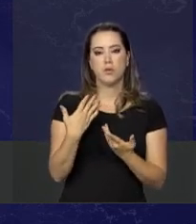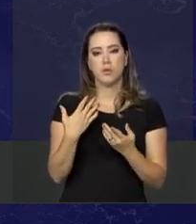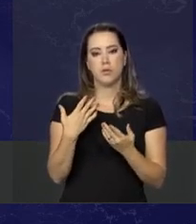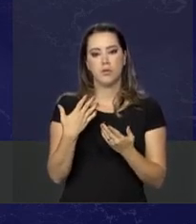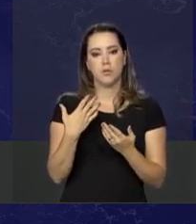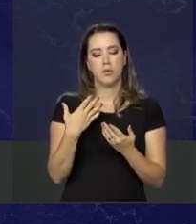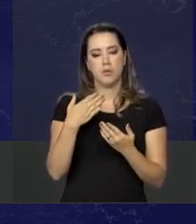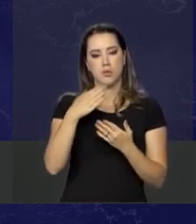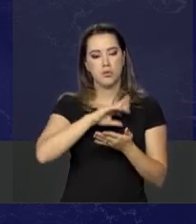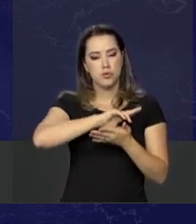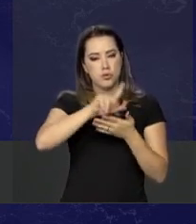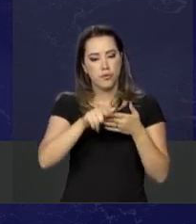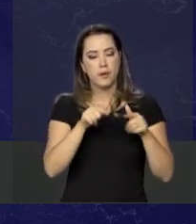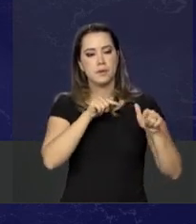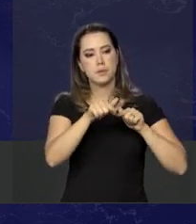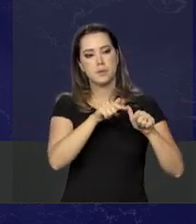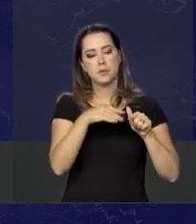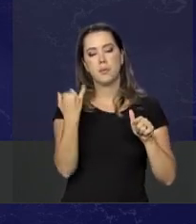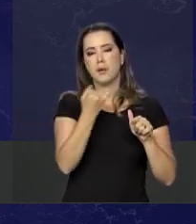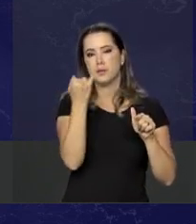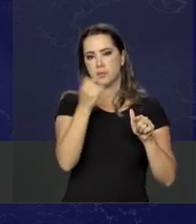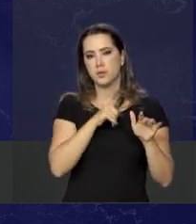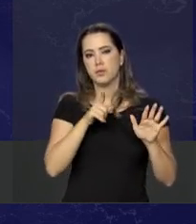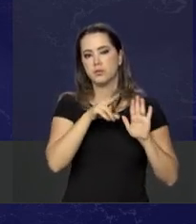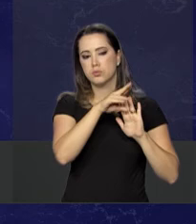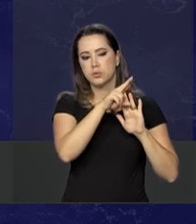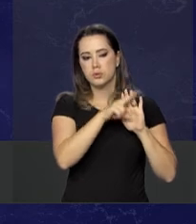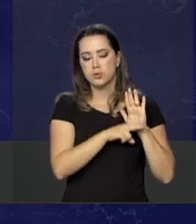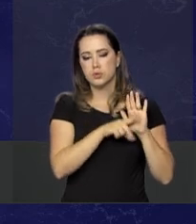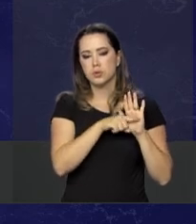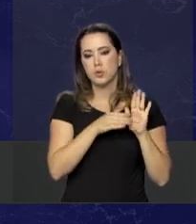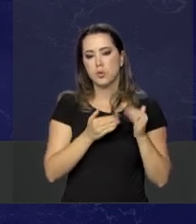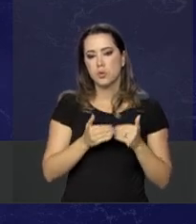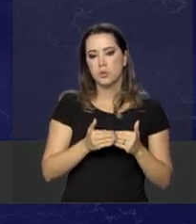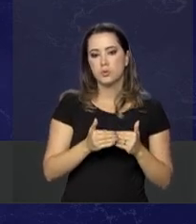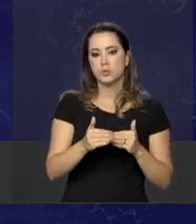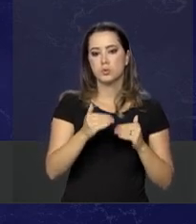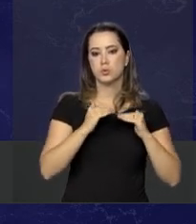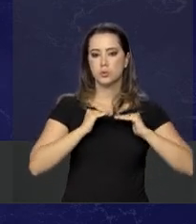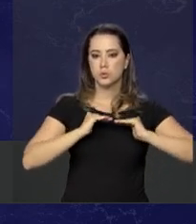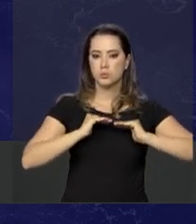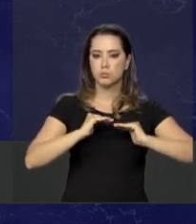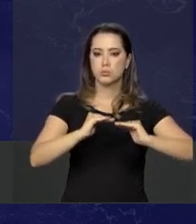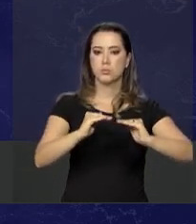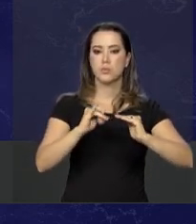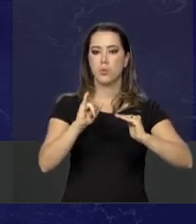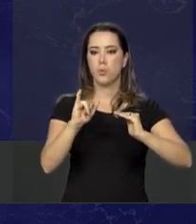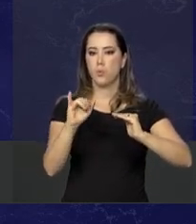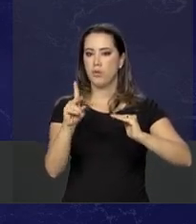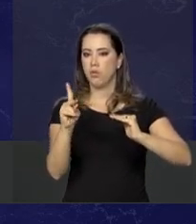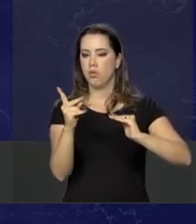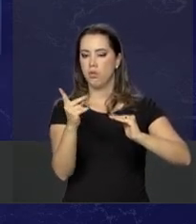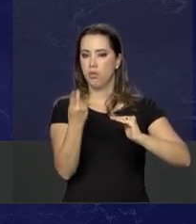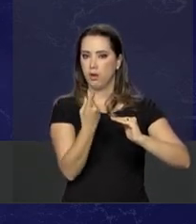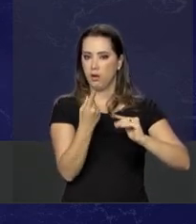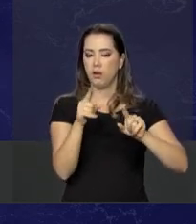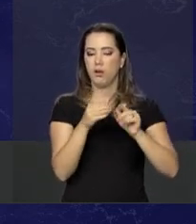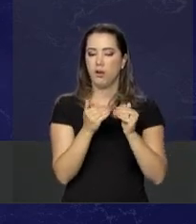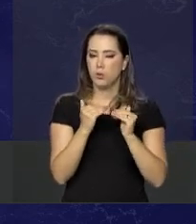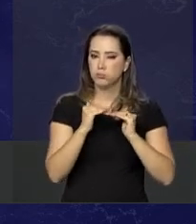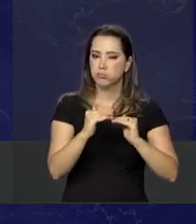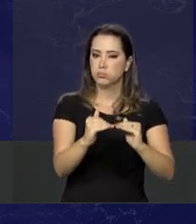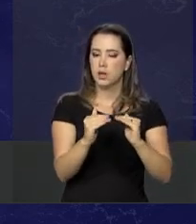a uma série de medidas que foram tomadas, o IDH se mantém de trabalho e ainda com um crescimento,